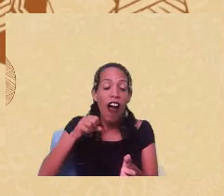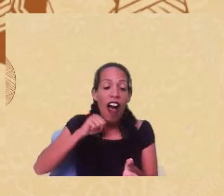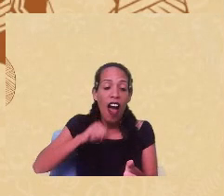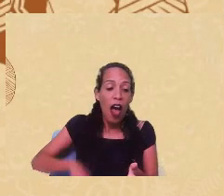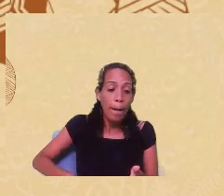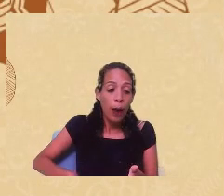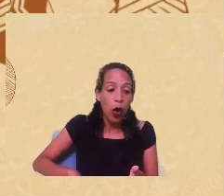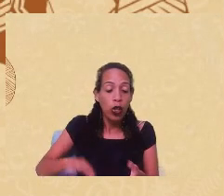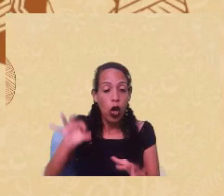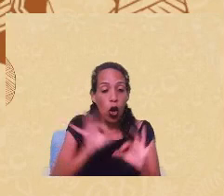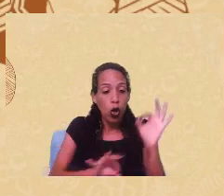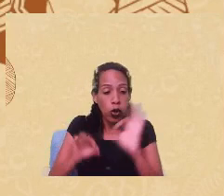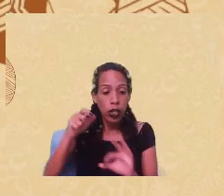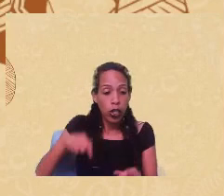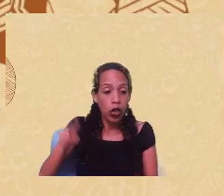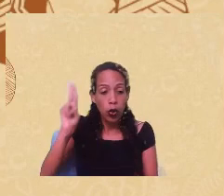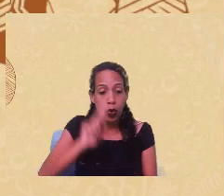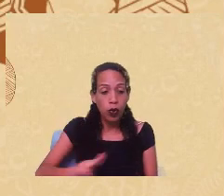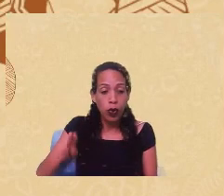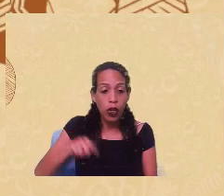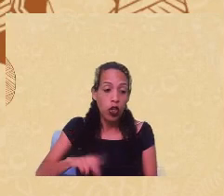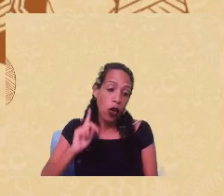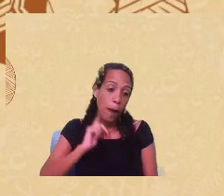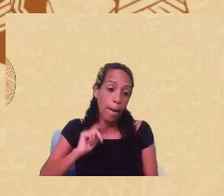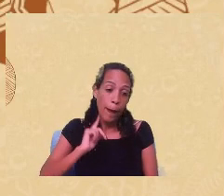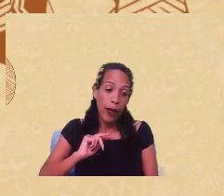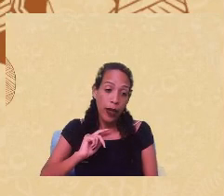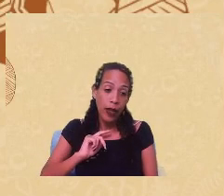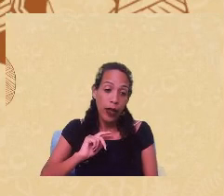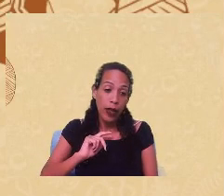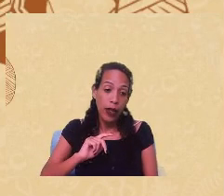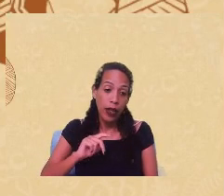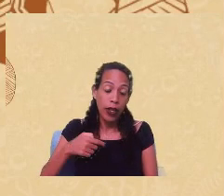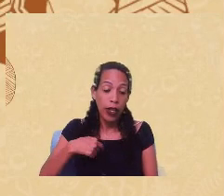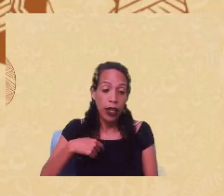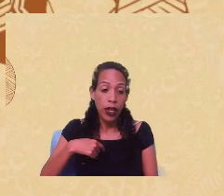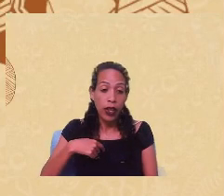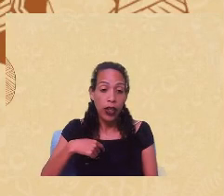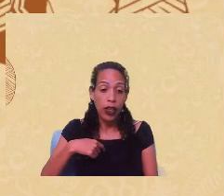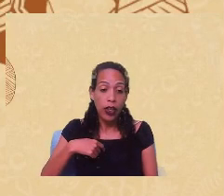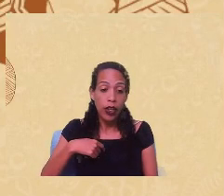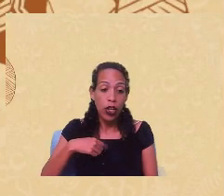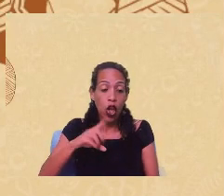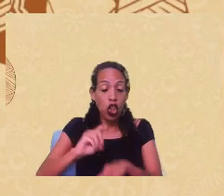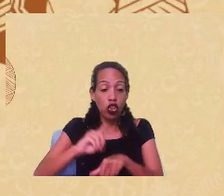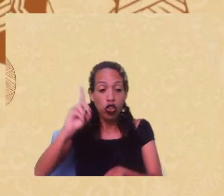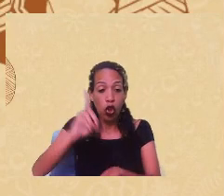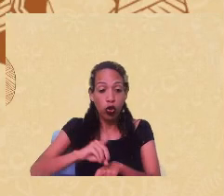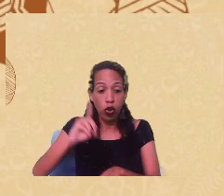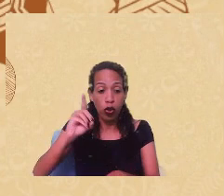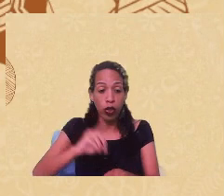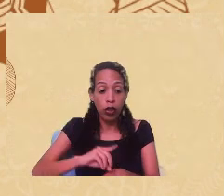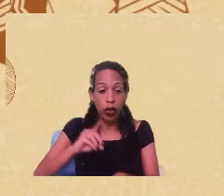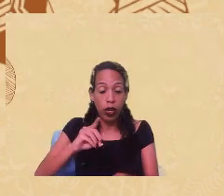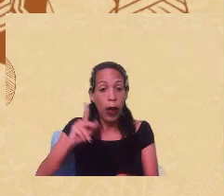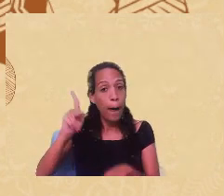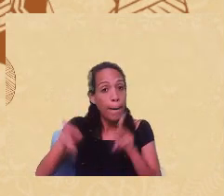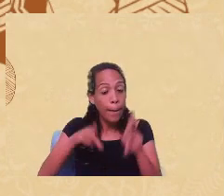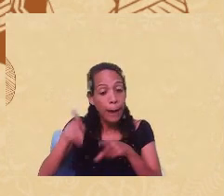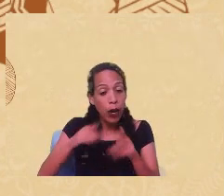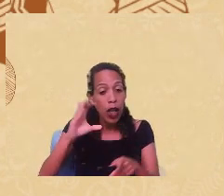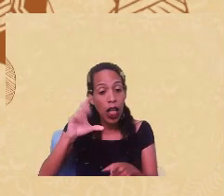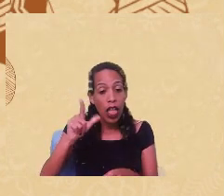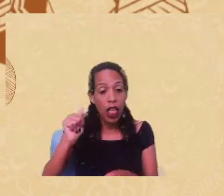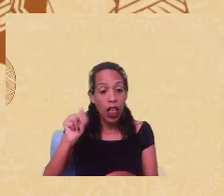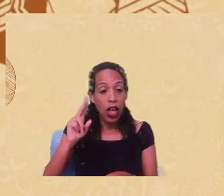organizou aqui na Universidade Federal de Minas Gerais, na época que eu ainda estava no doutorado, né, a professora Cláudia Maelga,